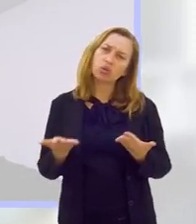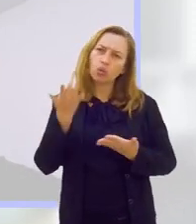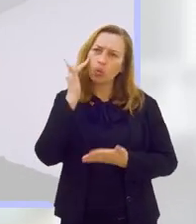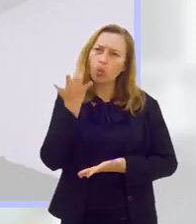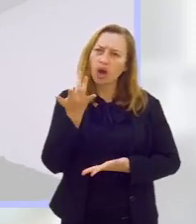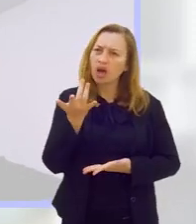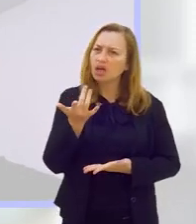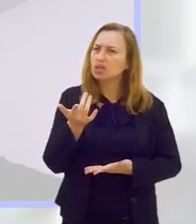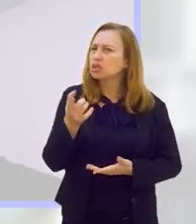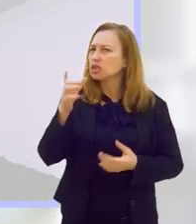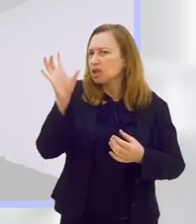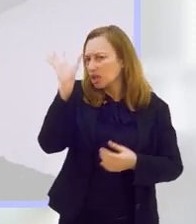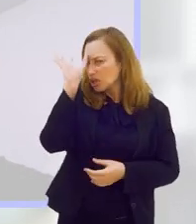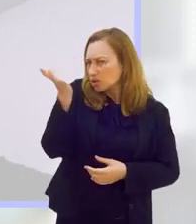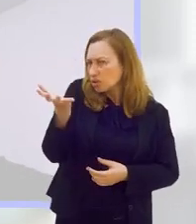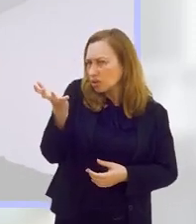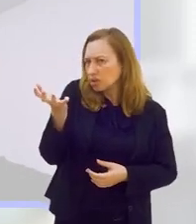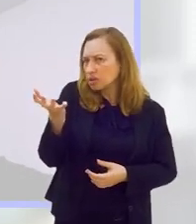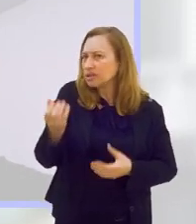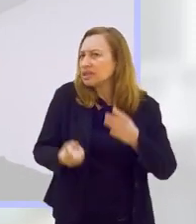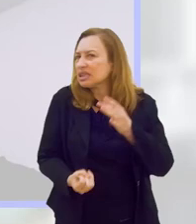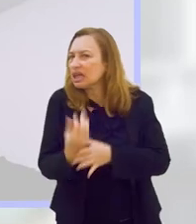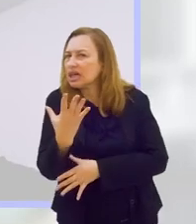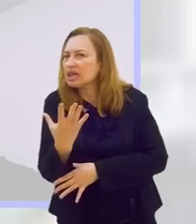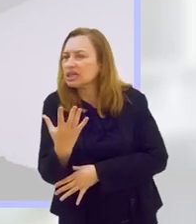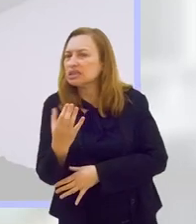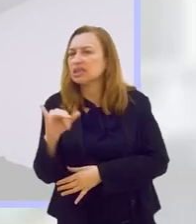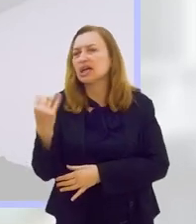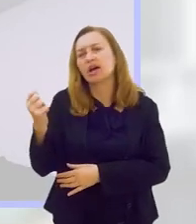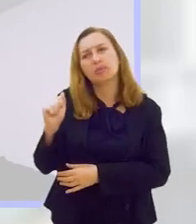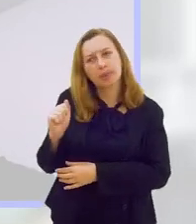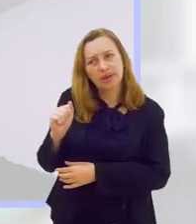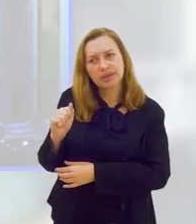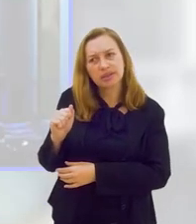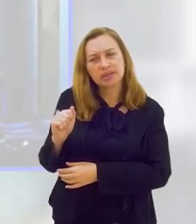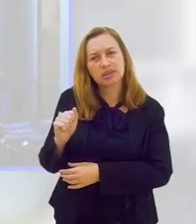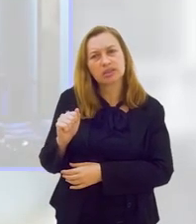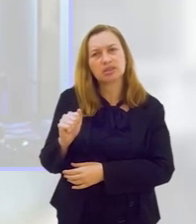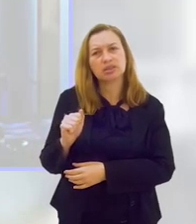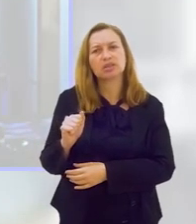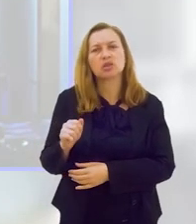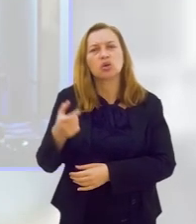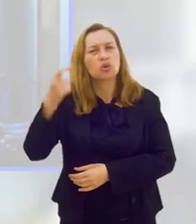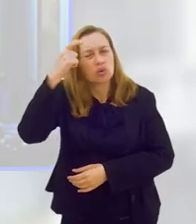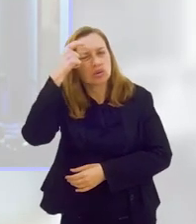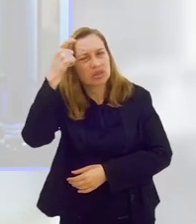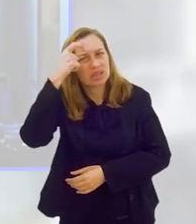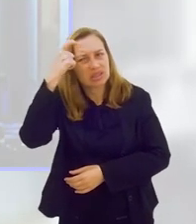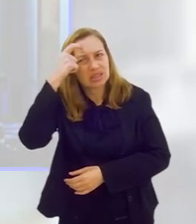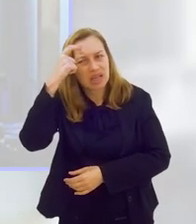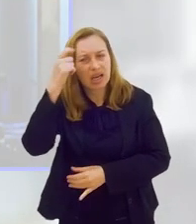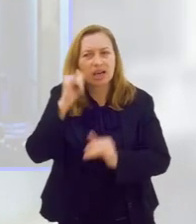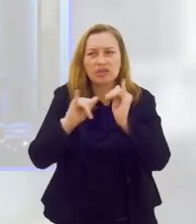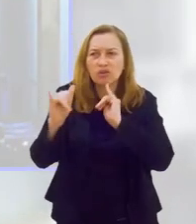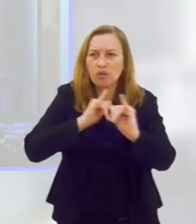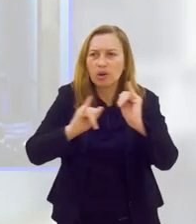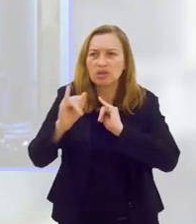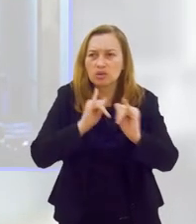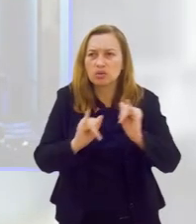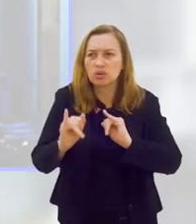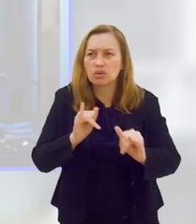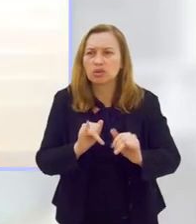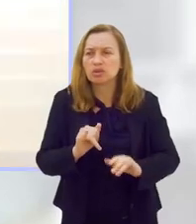Então, acho que a solução está na criação de campanhas que conscientizem a